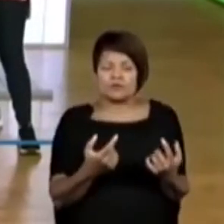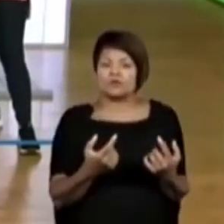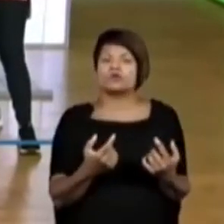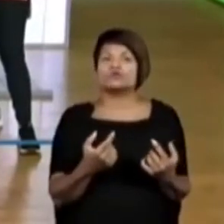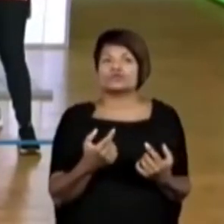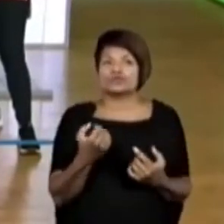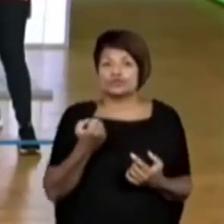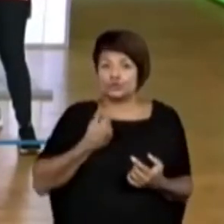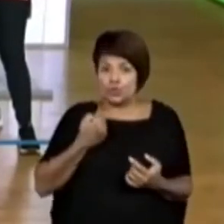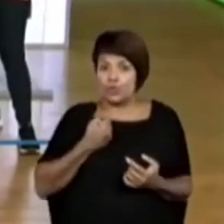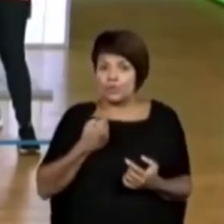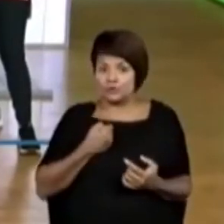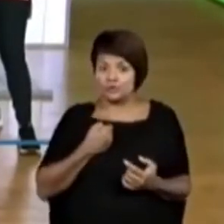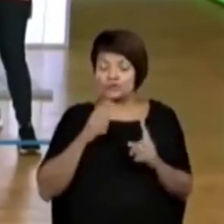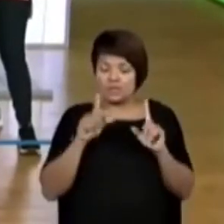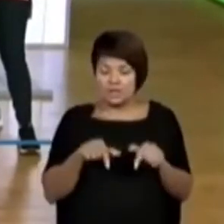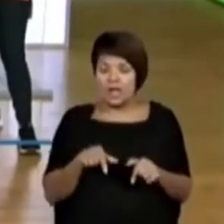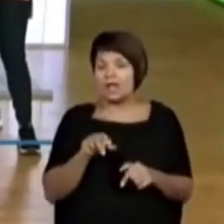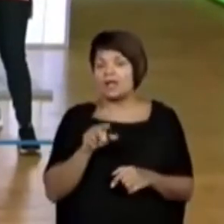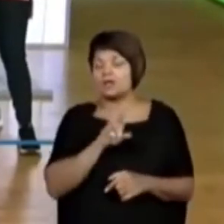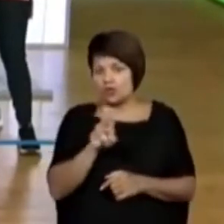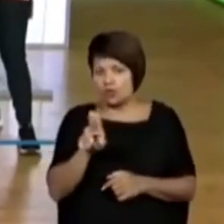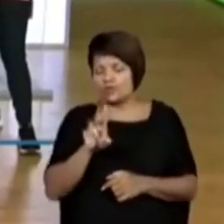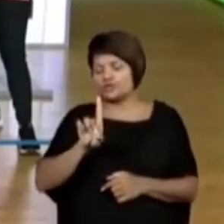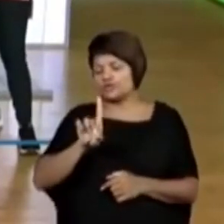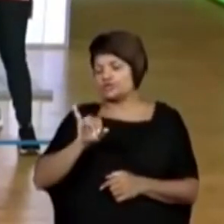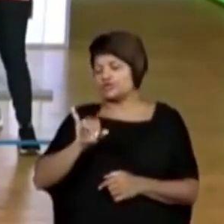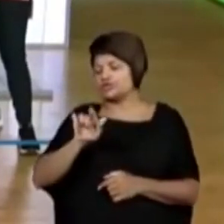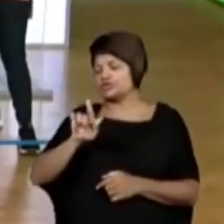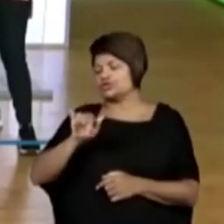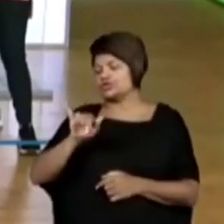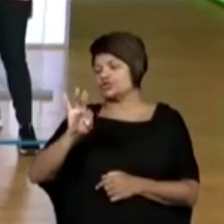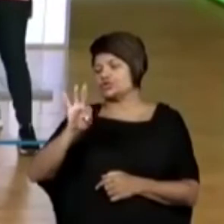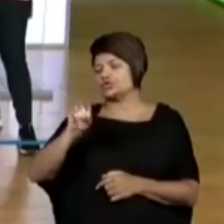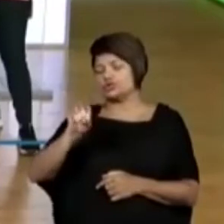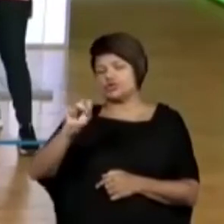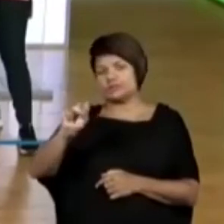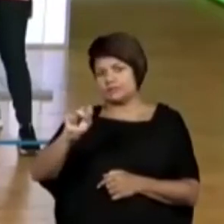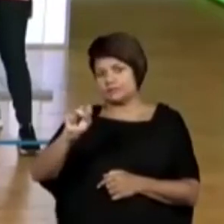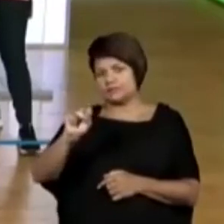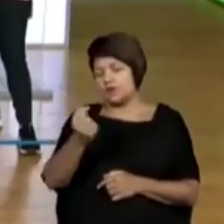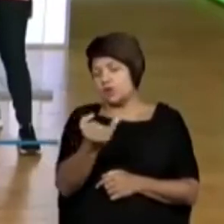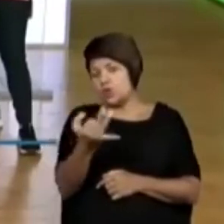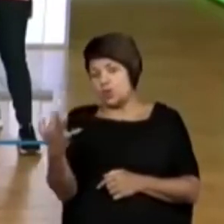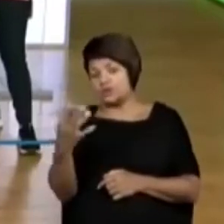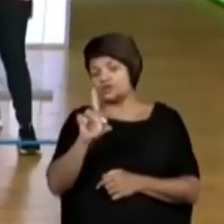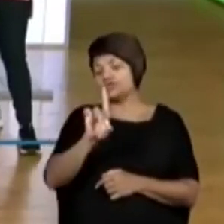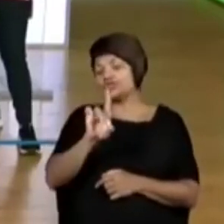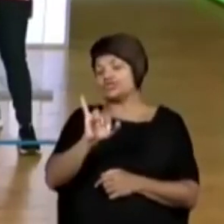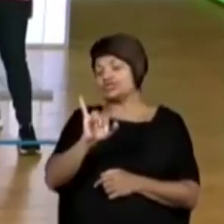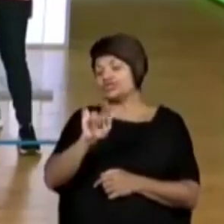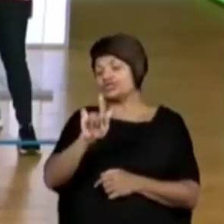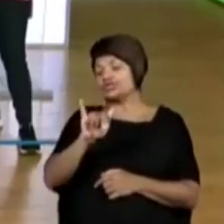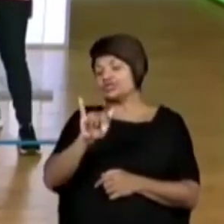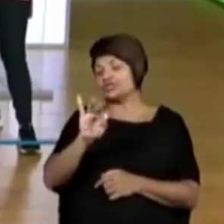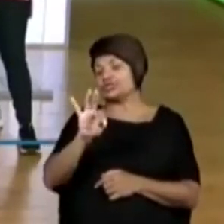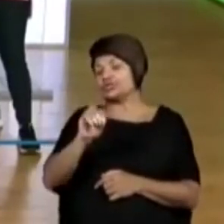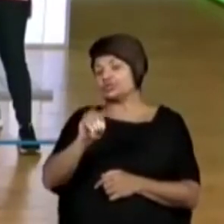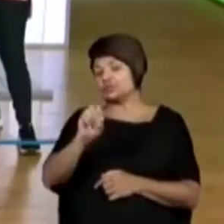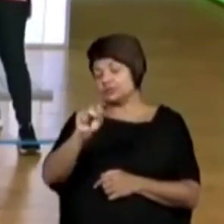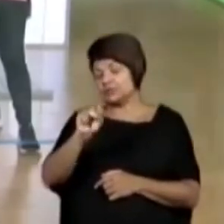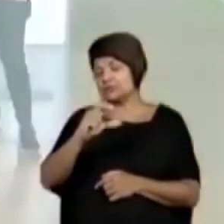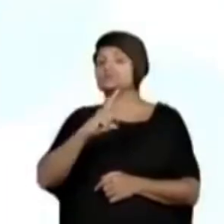chama de dígitos. Tá bom? Então, quantos dígitos tem um telefone? Ó.